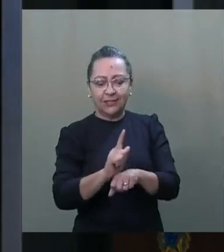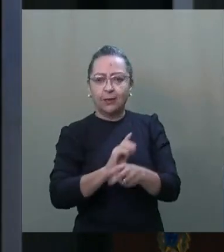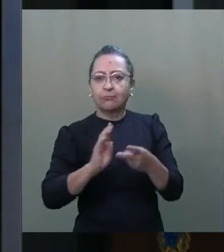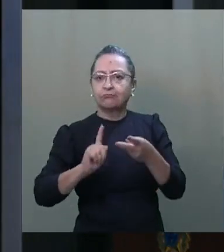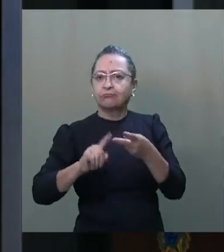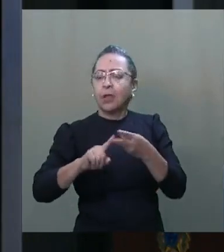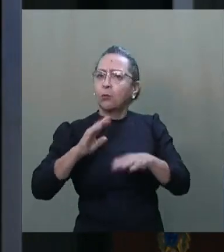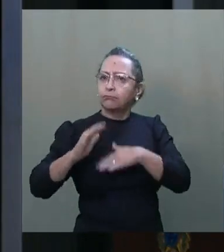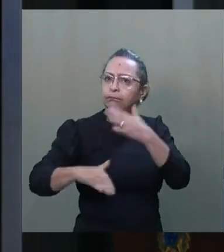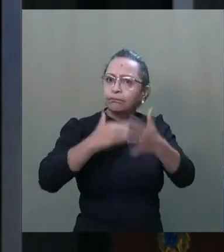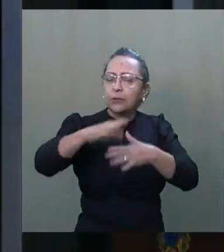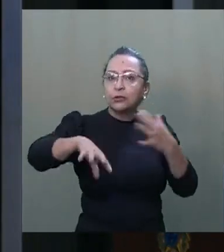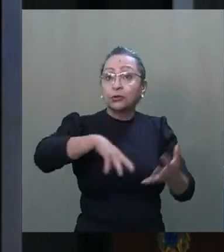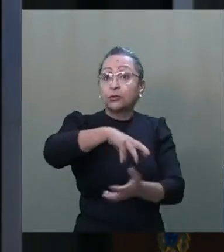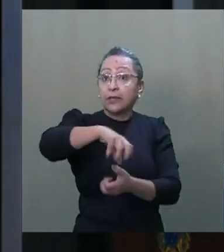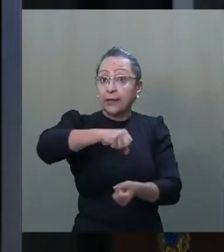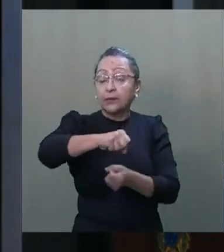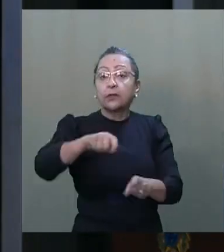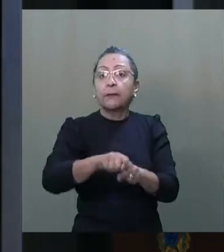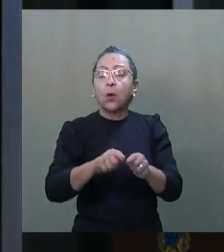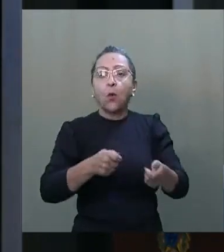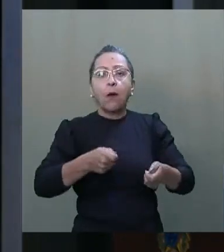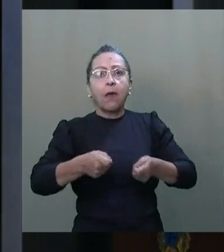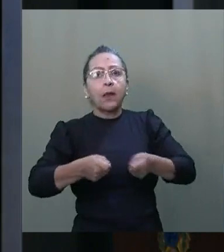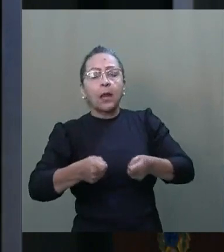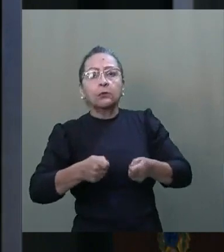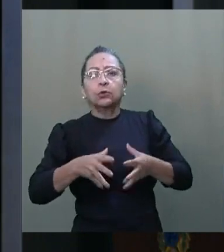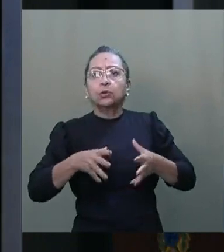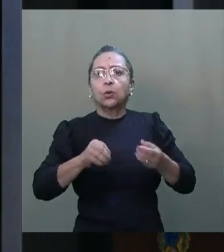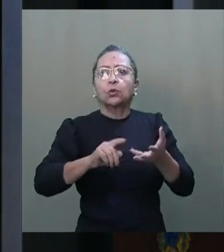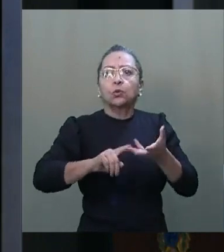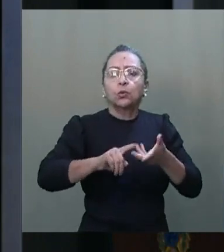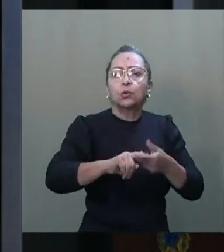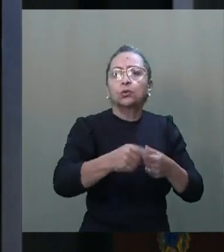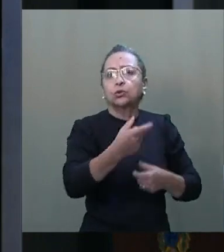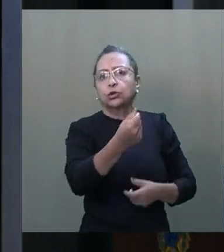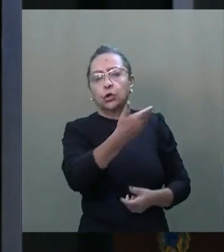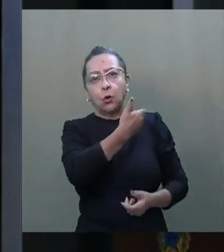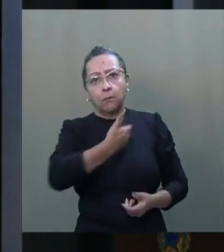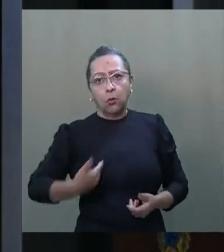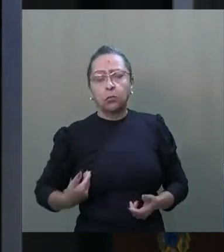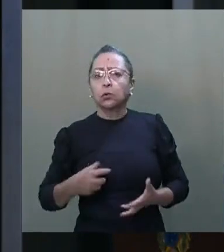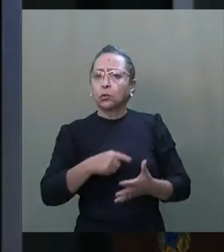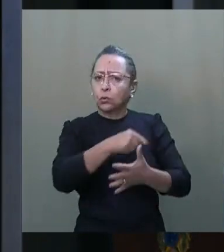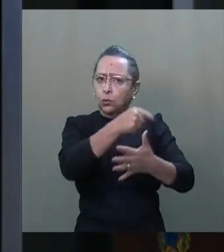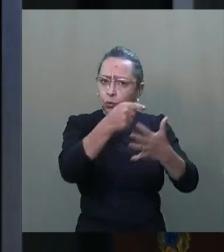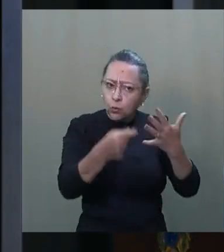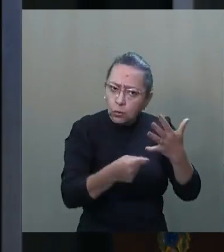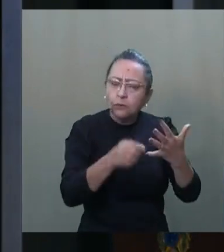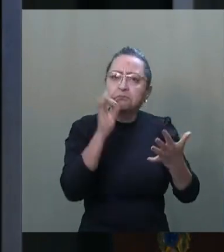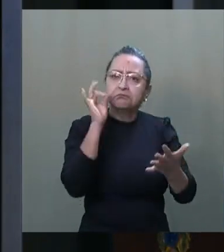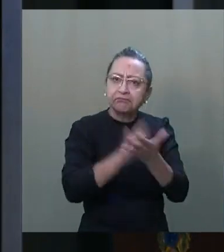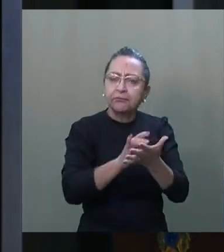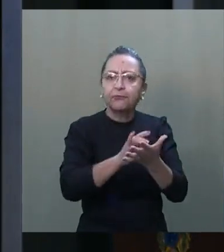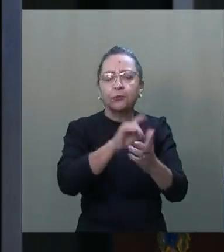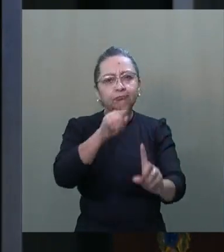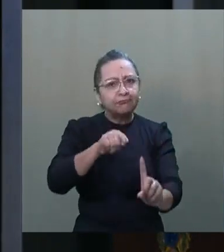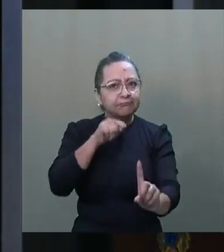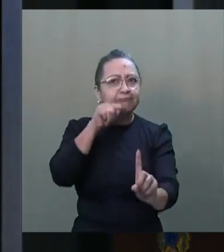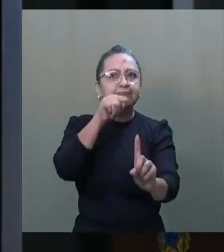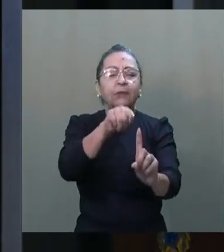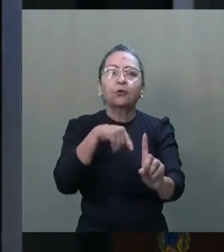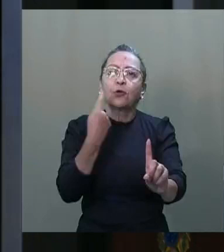crescimento sustentado e o equilíbrio das contas públicas foram os princípios que nortearam nossa